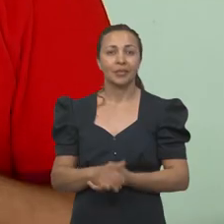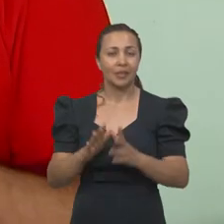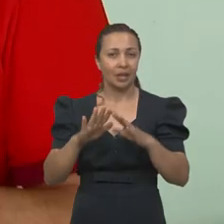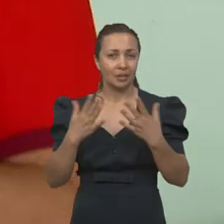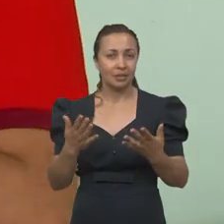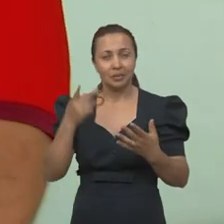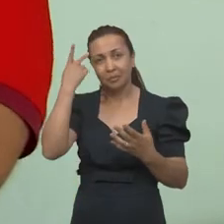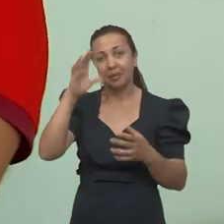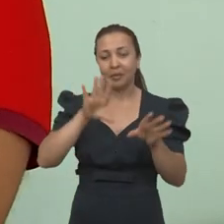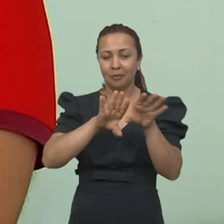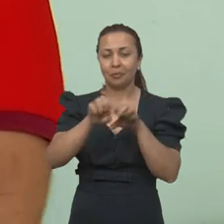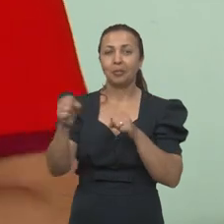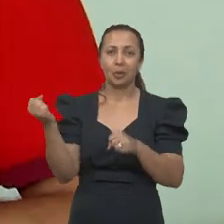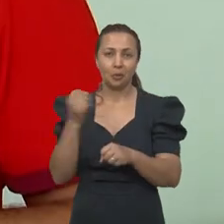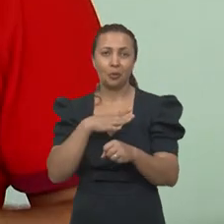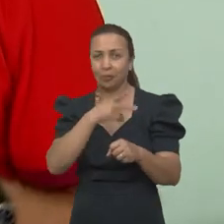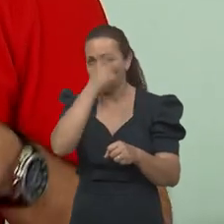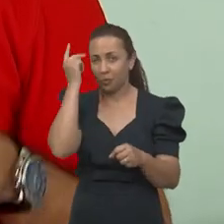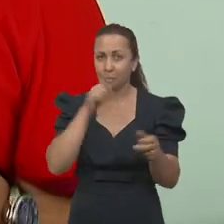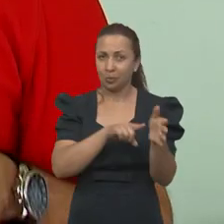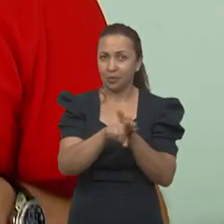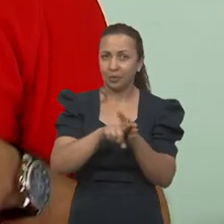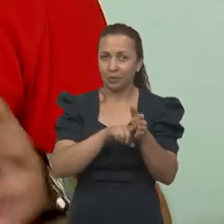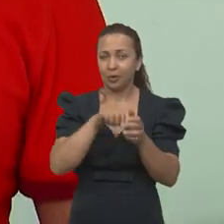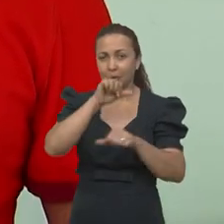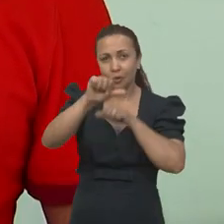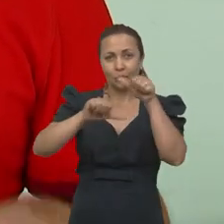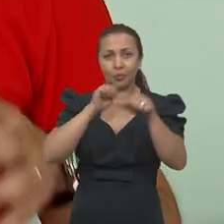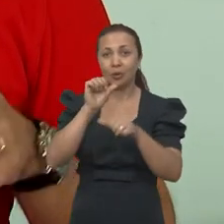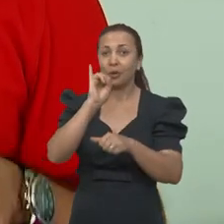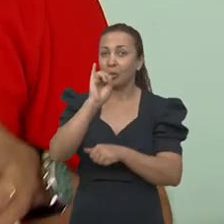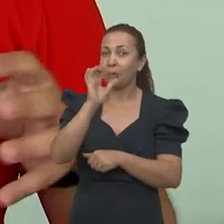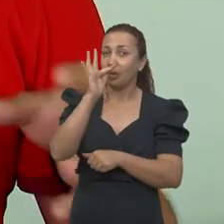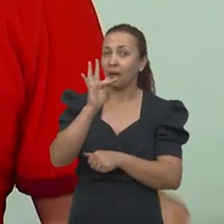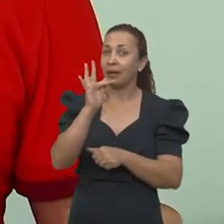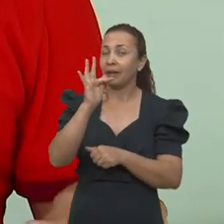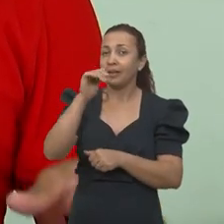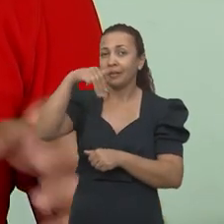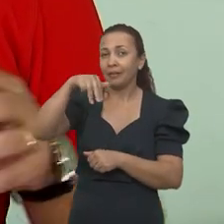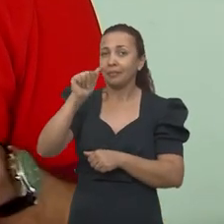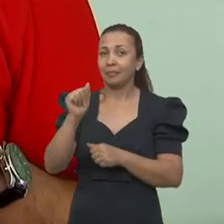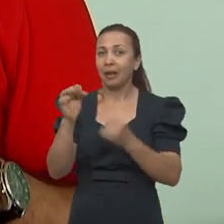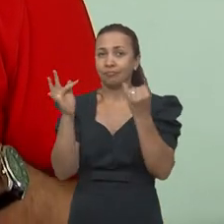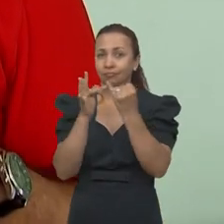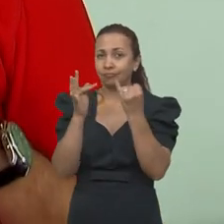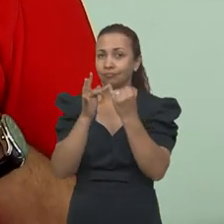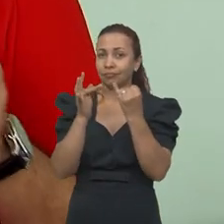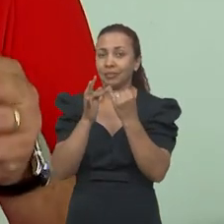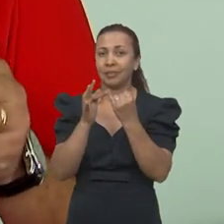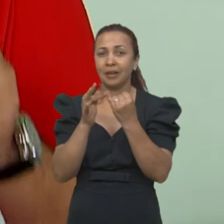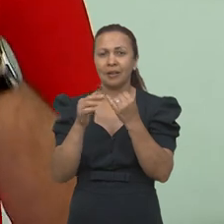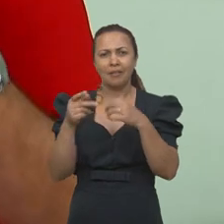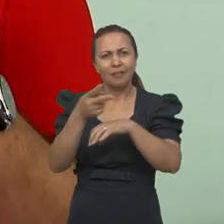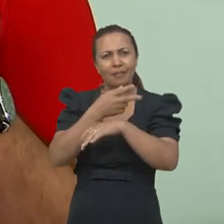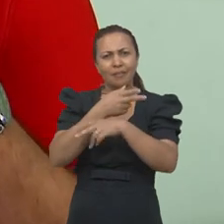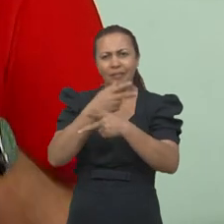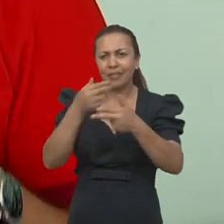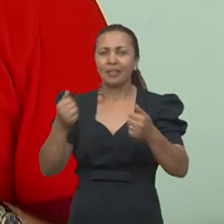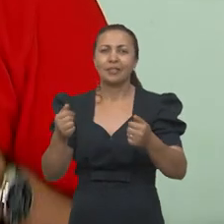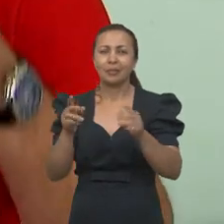Com o intuito de formar novos pesquisadores, nós desenvolvemos aqui no IFMA diversos projetos que visam